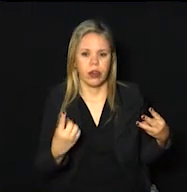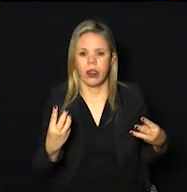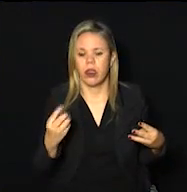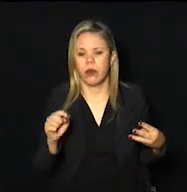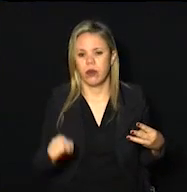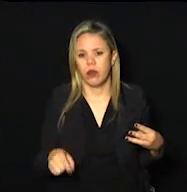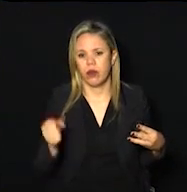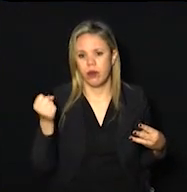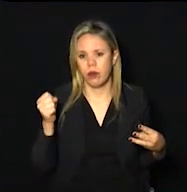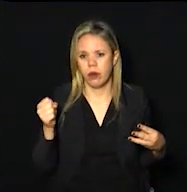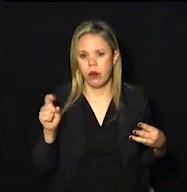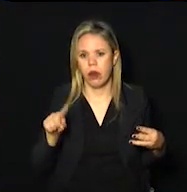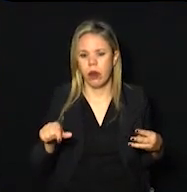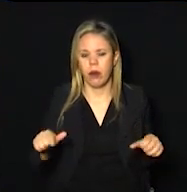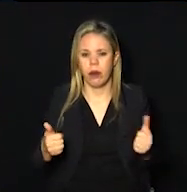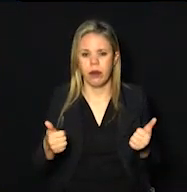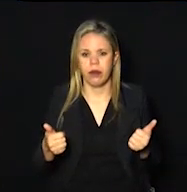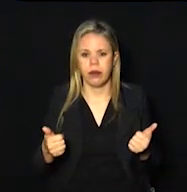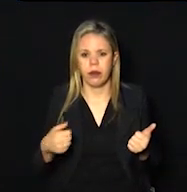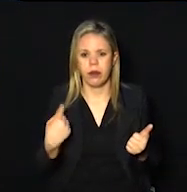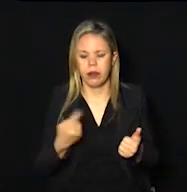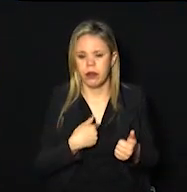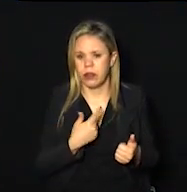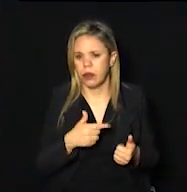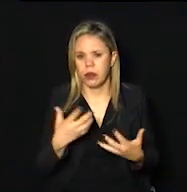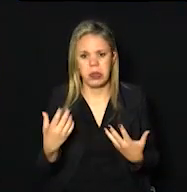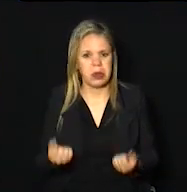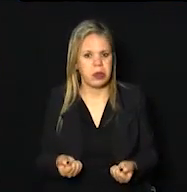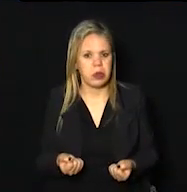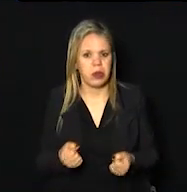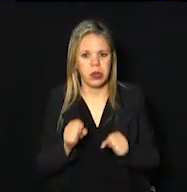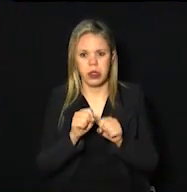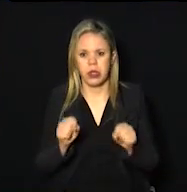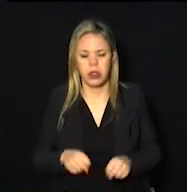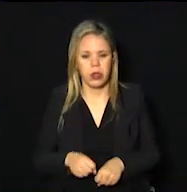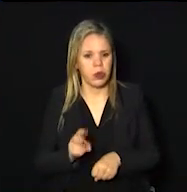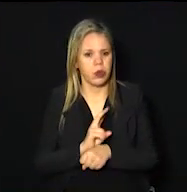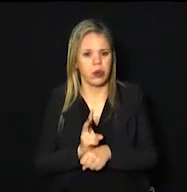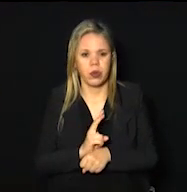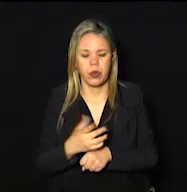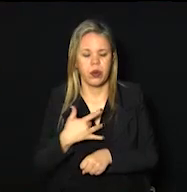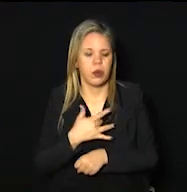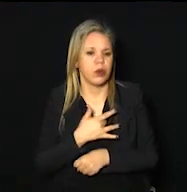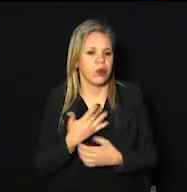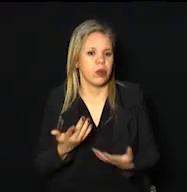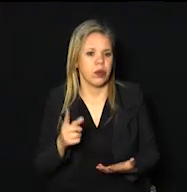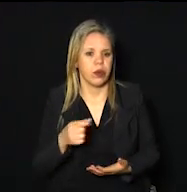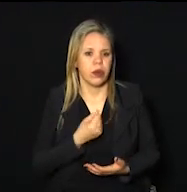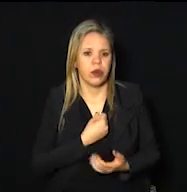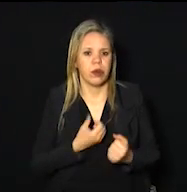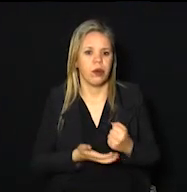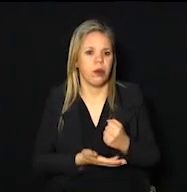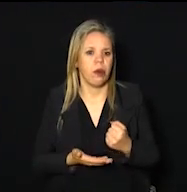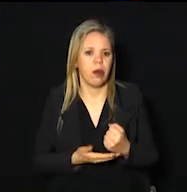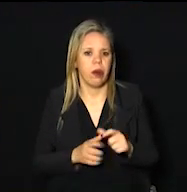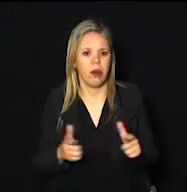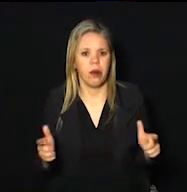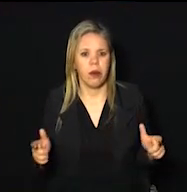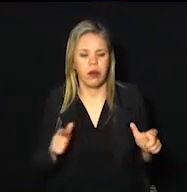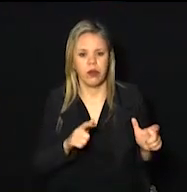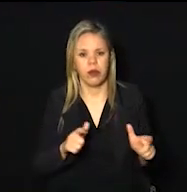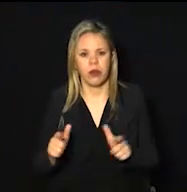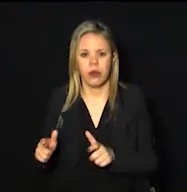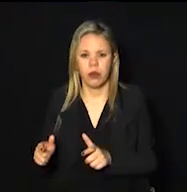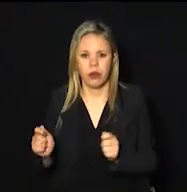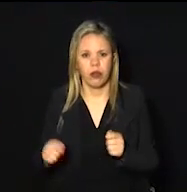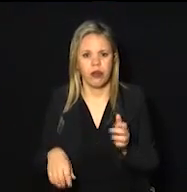que eram positivos e que a gente não reconhecia no sistema de vigilância. Esse é um número baixo. a maioria dos locais isso daí